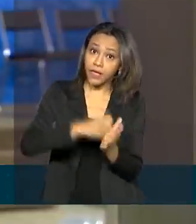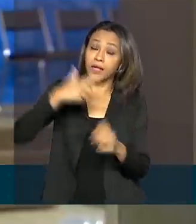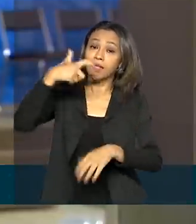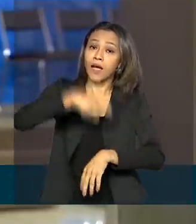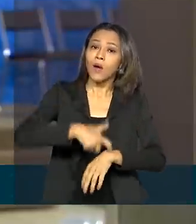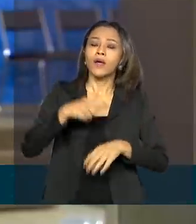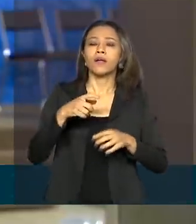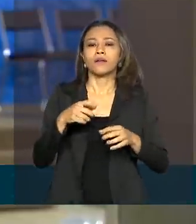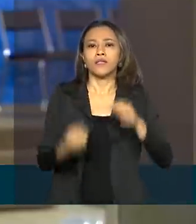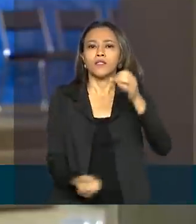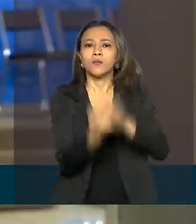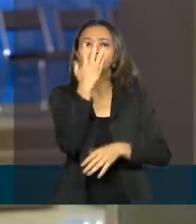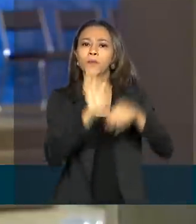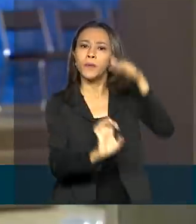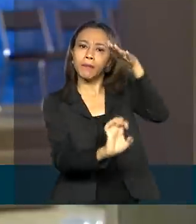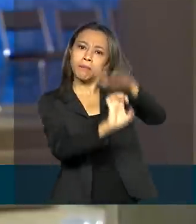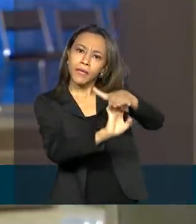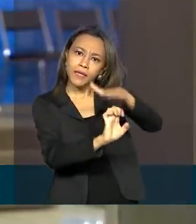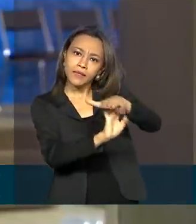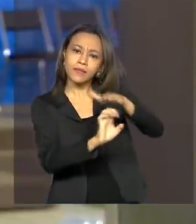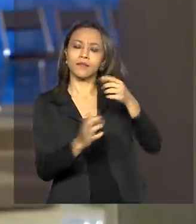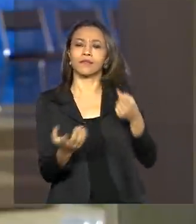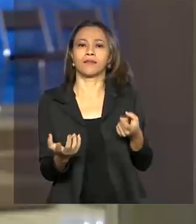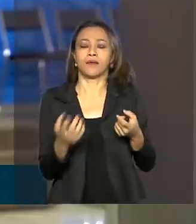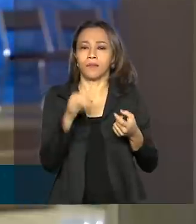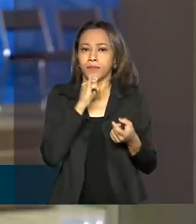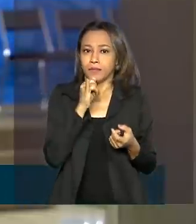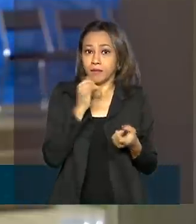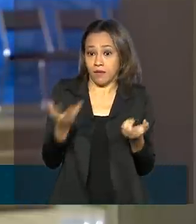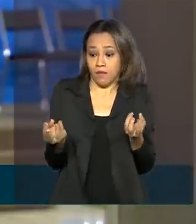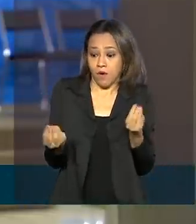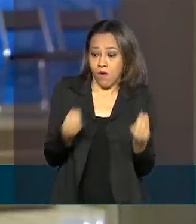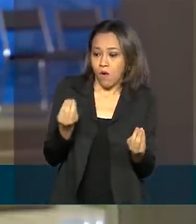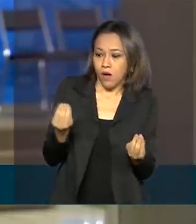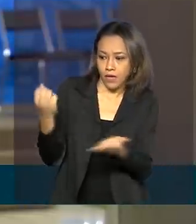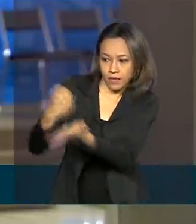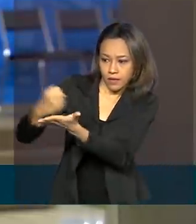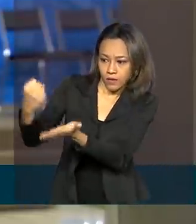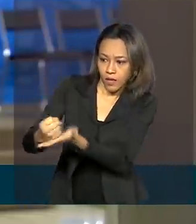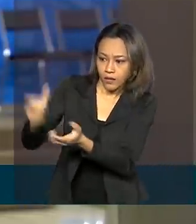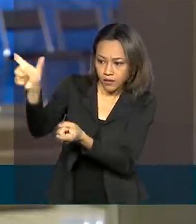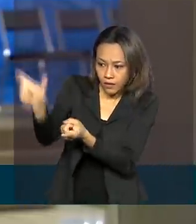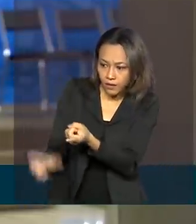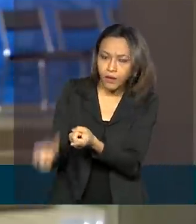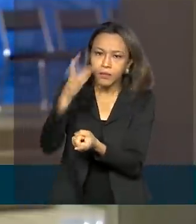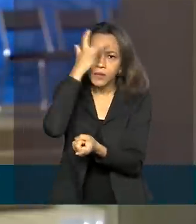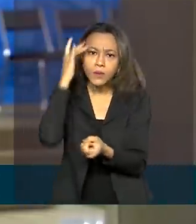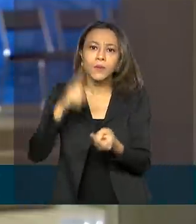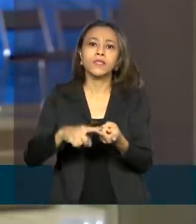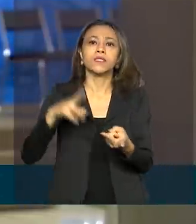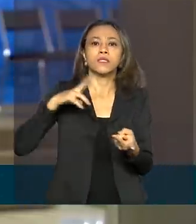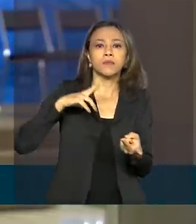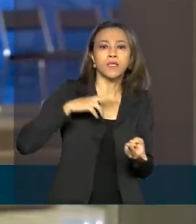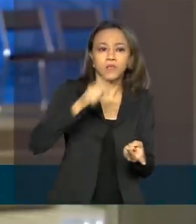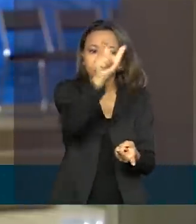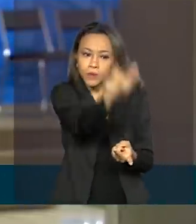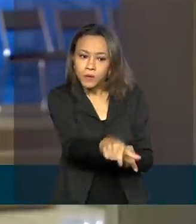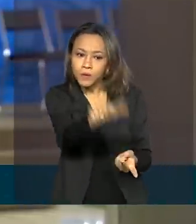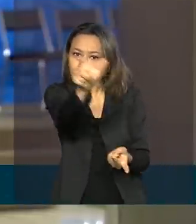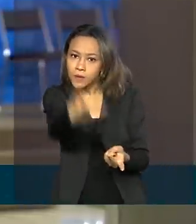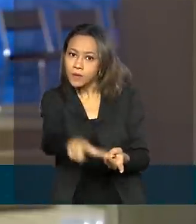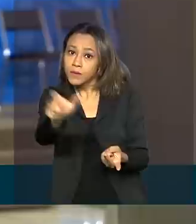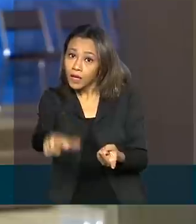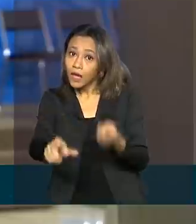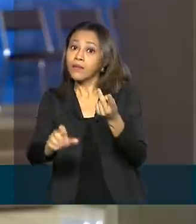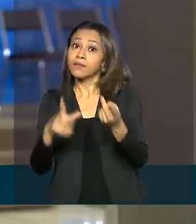uma junta comercial. Os módulos de empregador doméstico e microempreendedor individual ganharam um